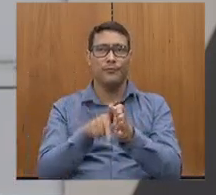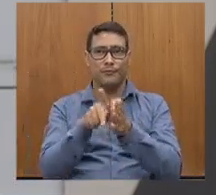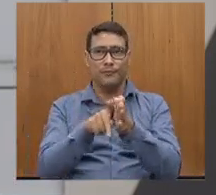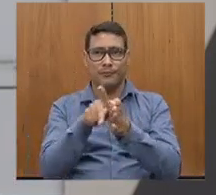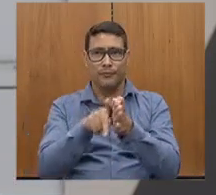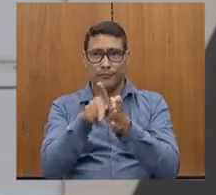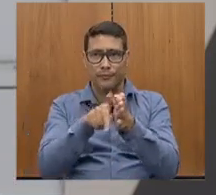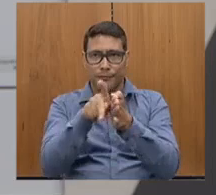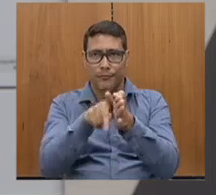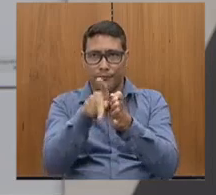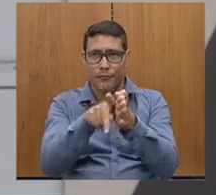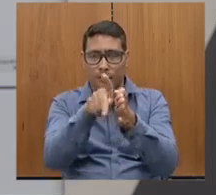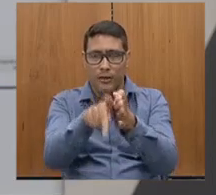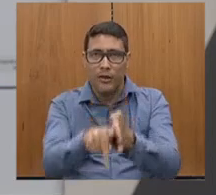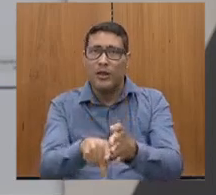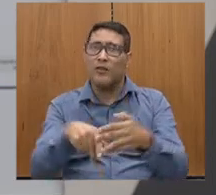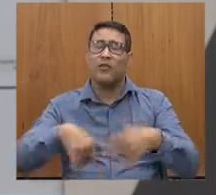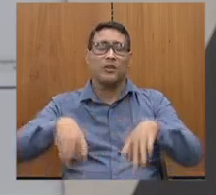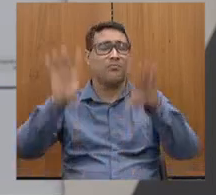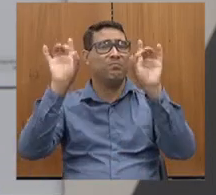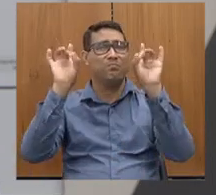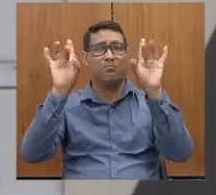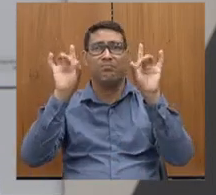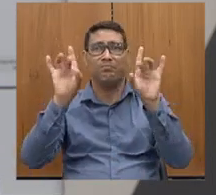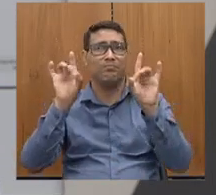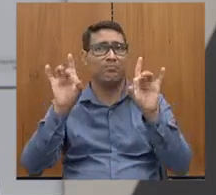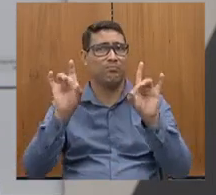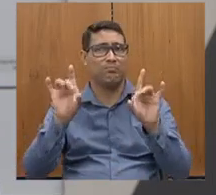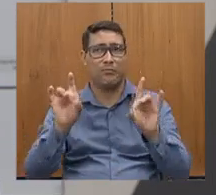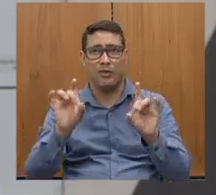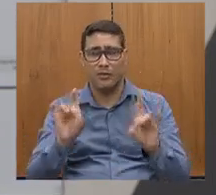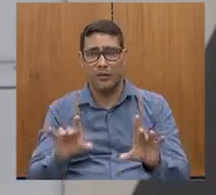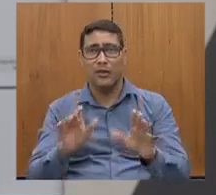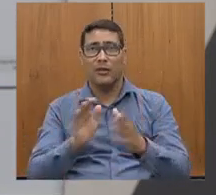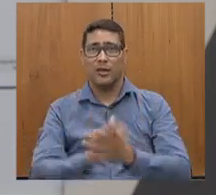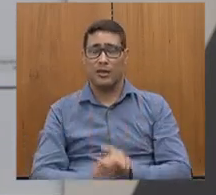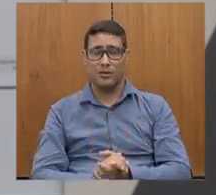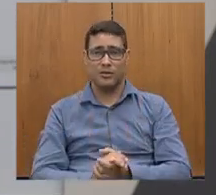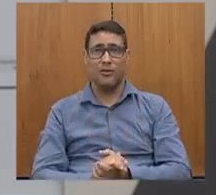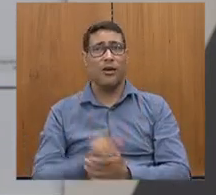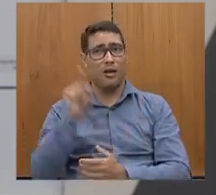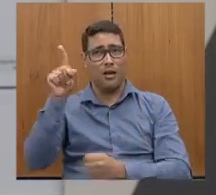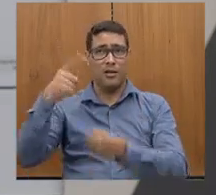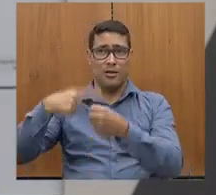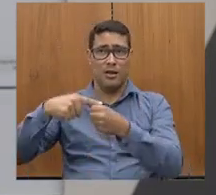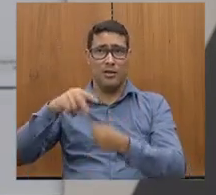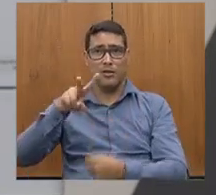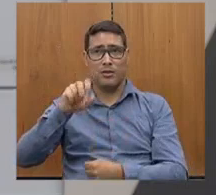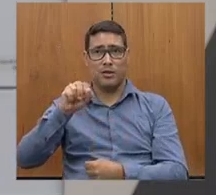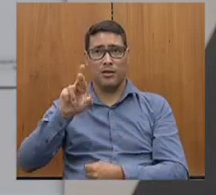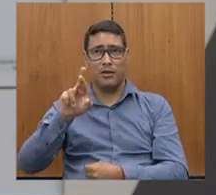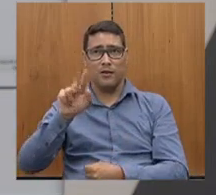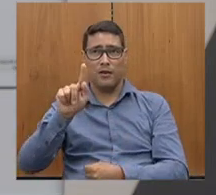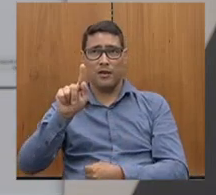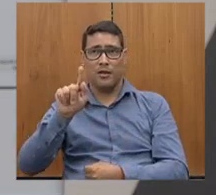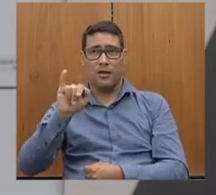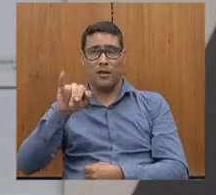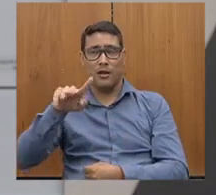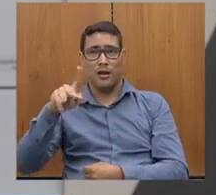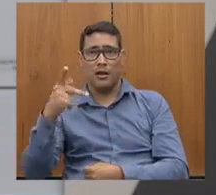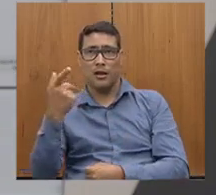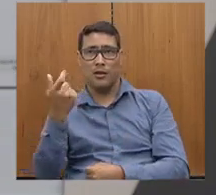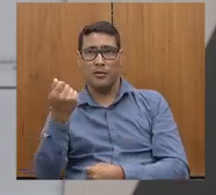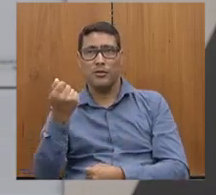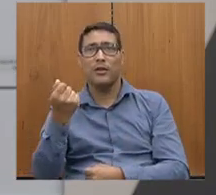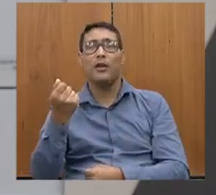Fantástico. O resultado, eu falo, o Kocueber vai de Varginha, o Kocueber fala assim, se fosse você me apresentar o João Leite, eu falei, pois é, Kocueber, você me